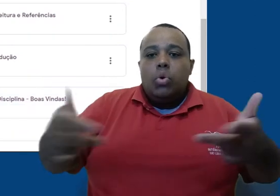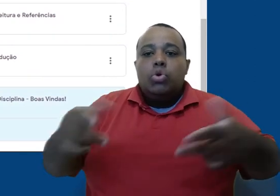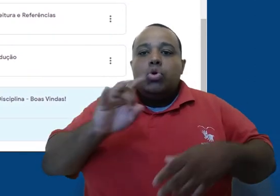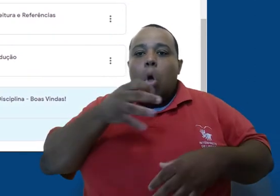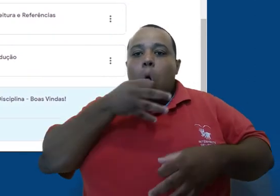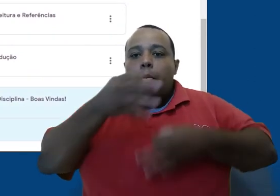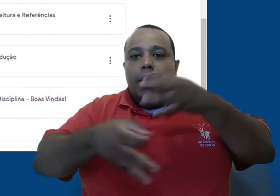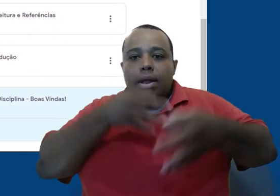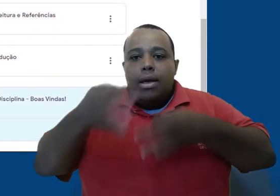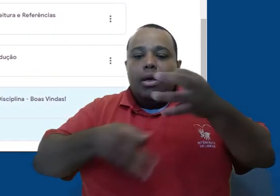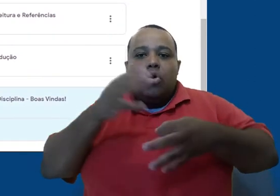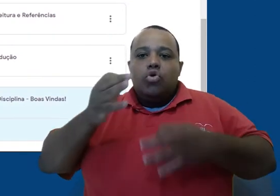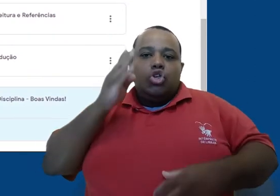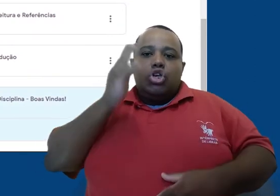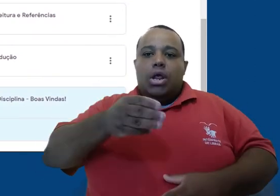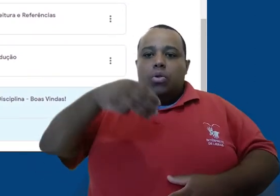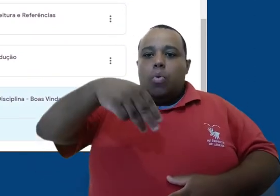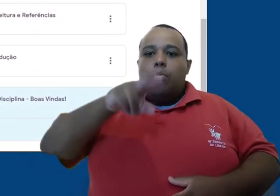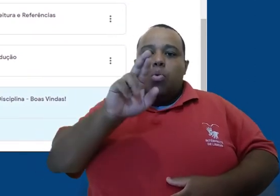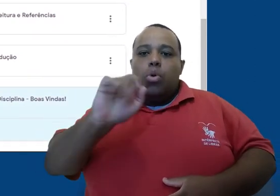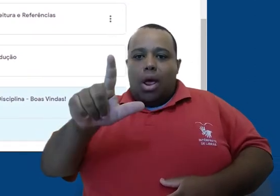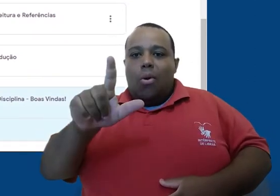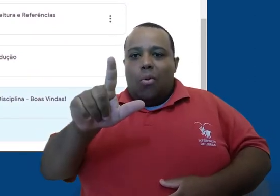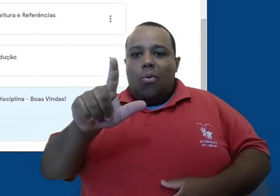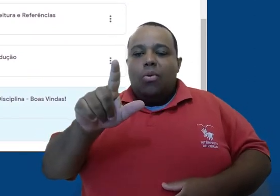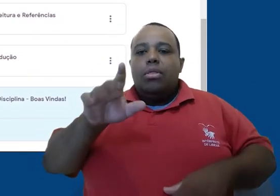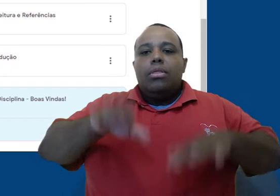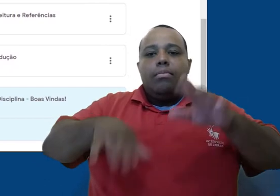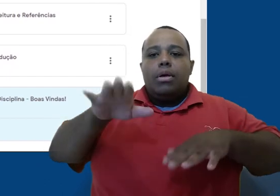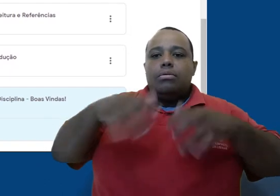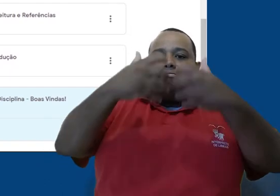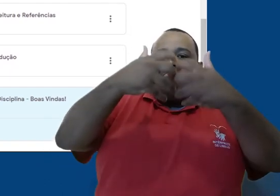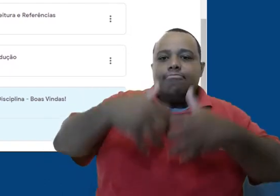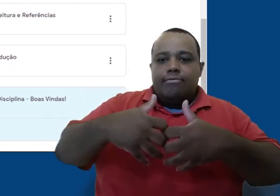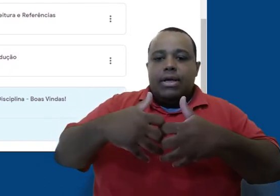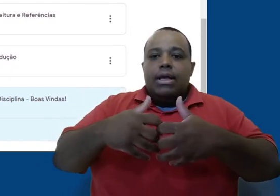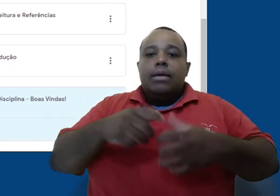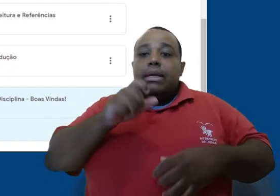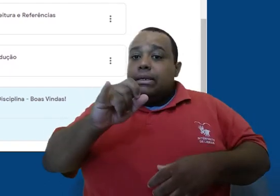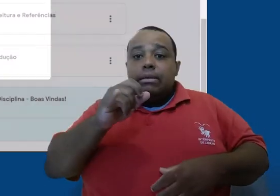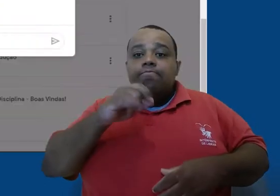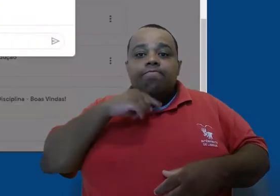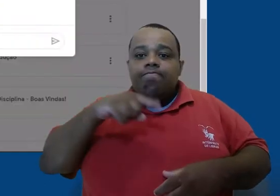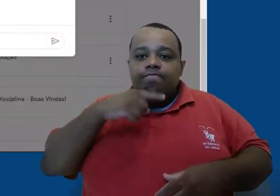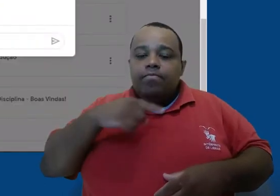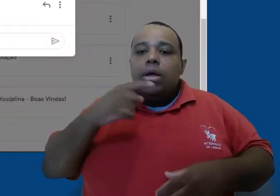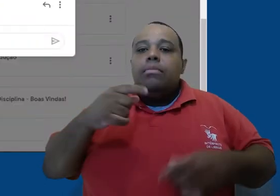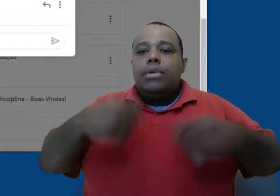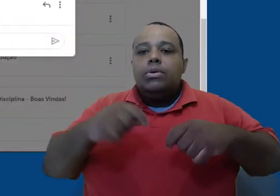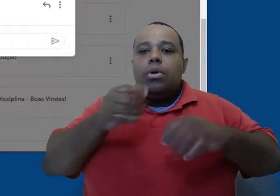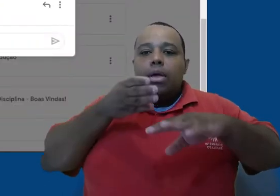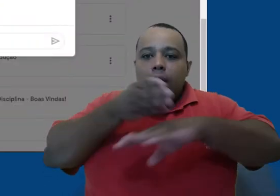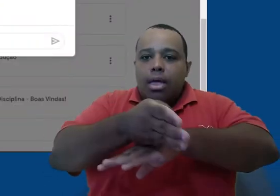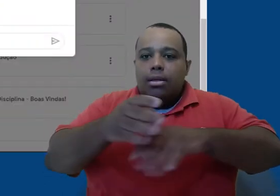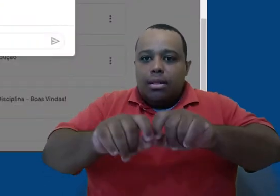disponíveis para serem feitos diretamente pelo mural, se mudarmos uma configuração. Caso contrário, precisamos entrar na postagem deste material ou